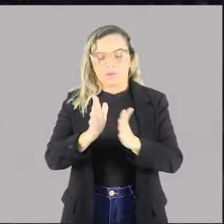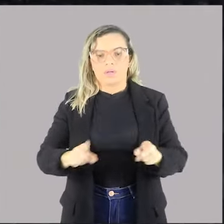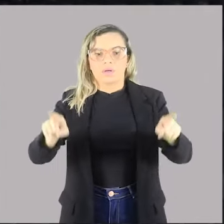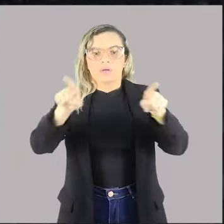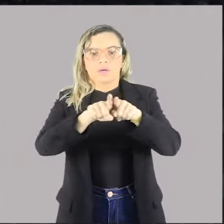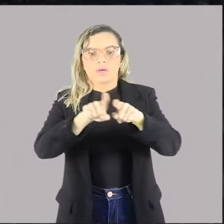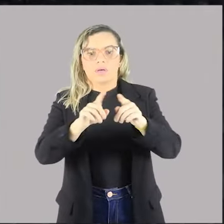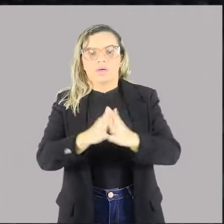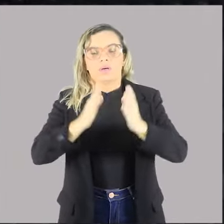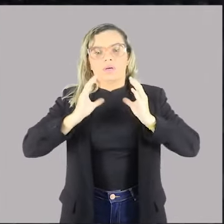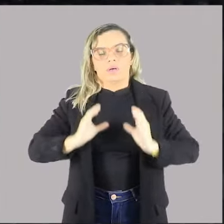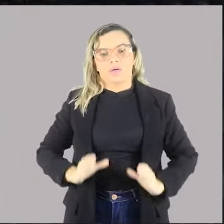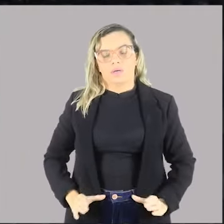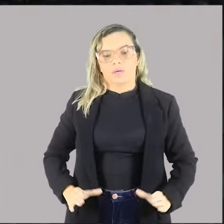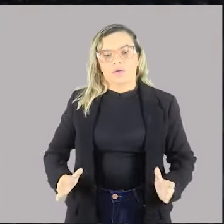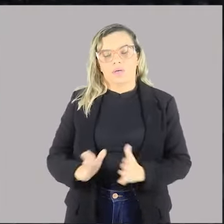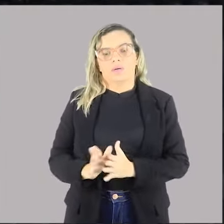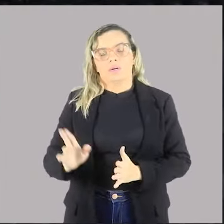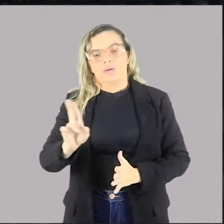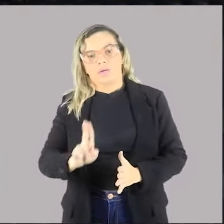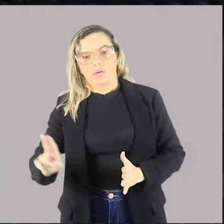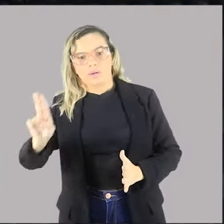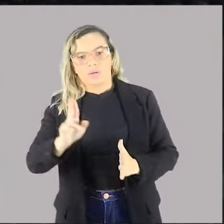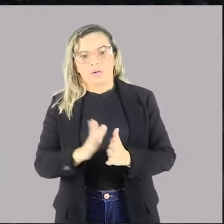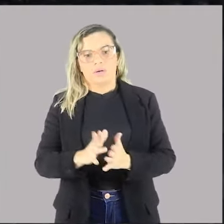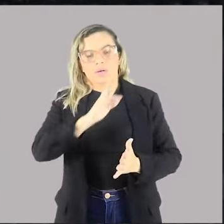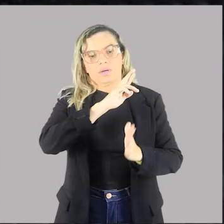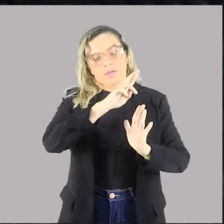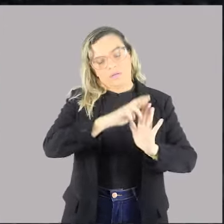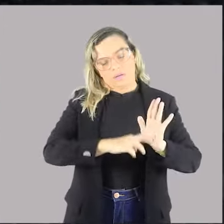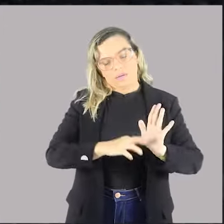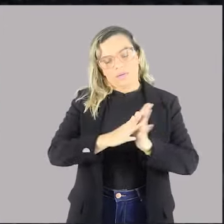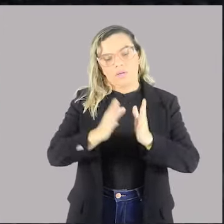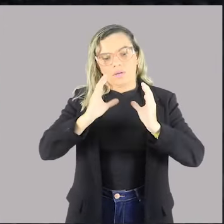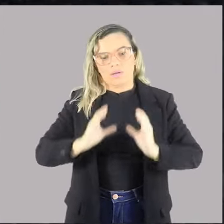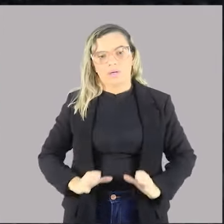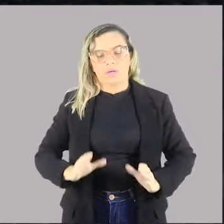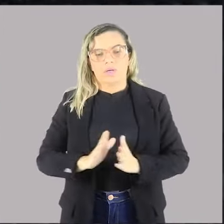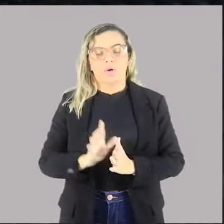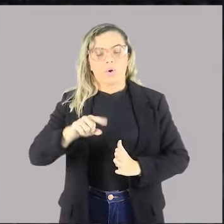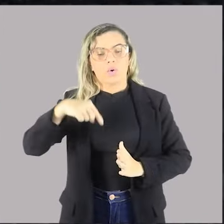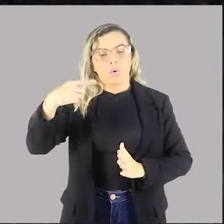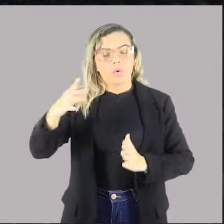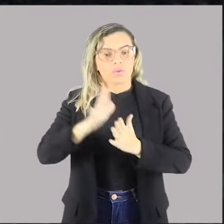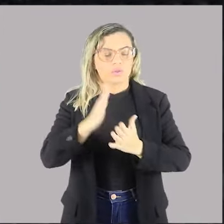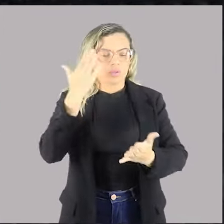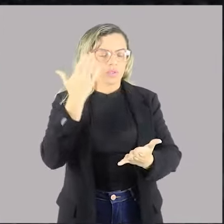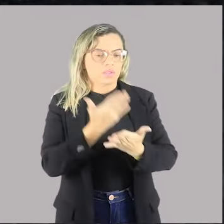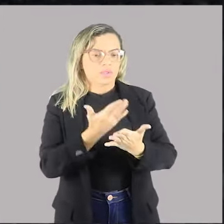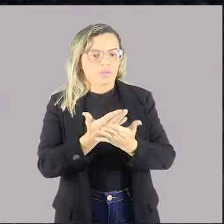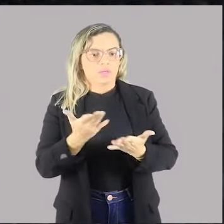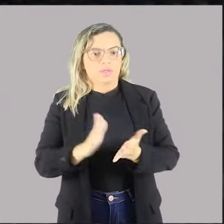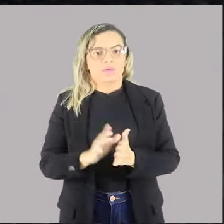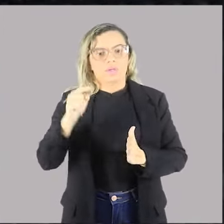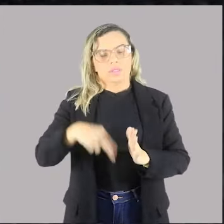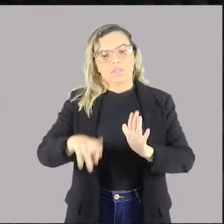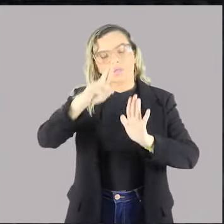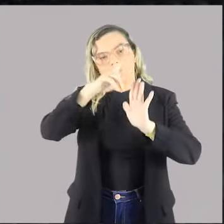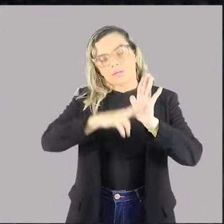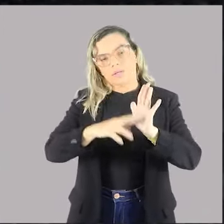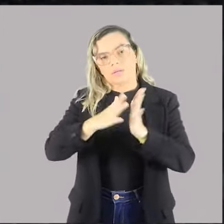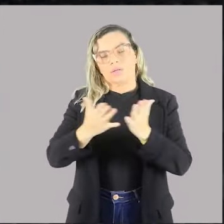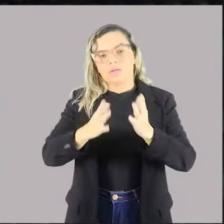poder disciplinar, que aplica o regime disciplinar que nós trabalhamos em outra aula, ou seja, o regime que trata